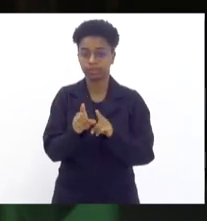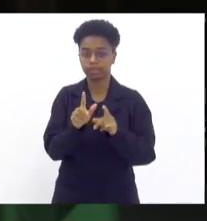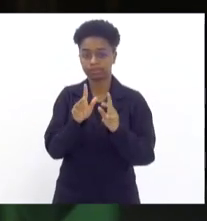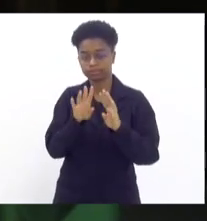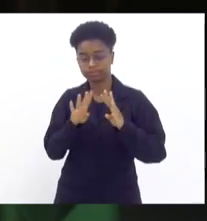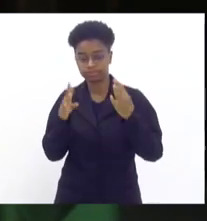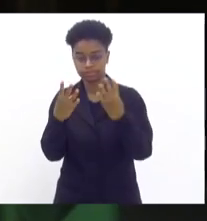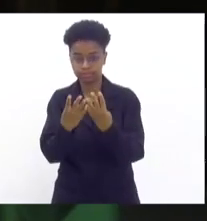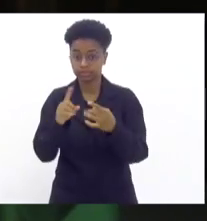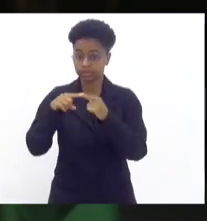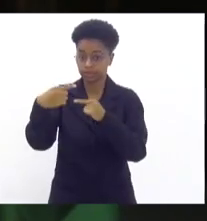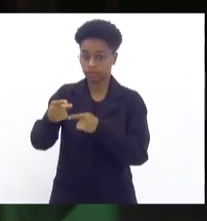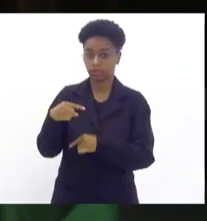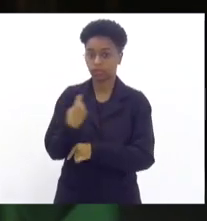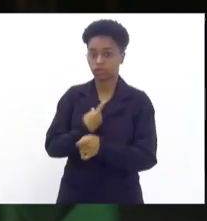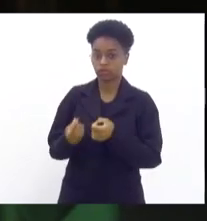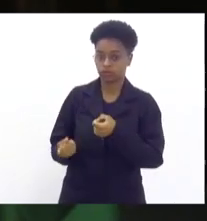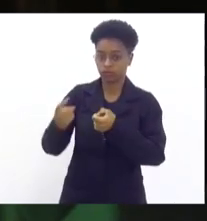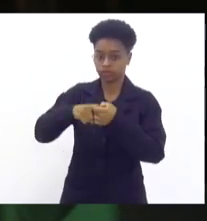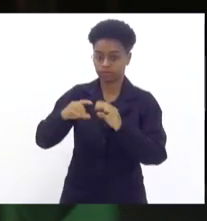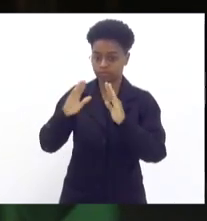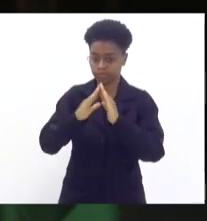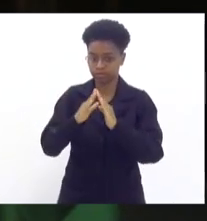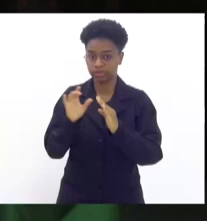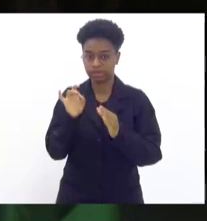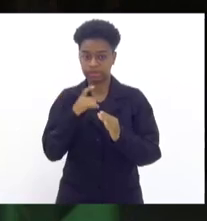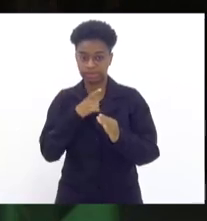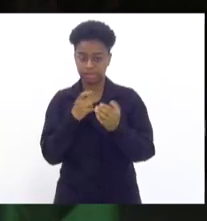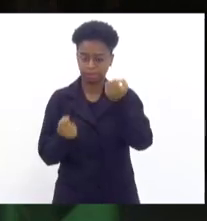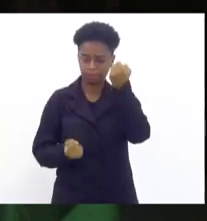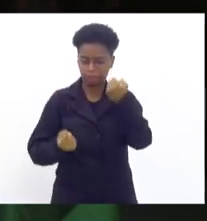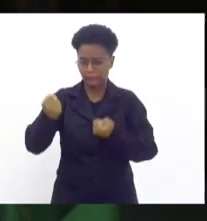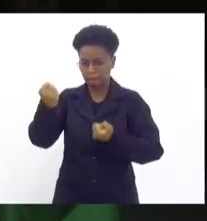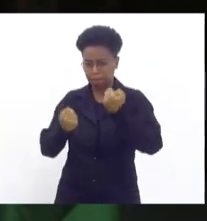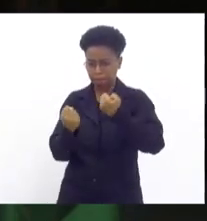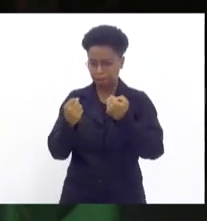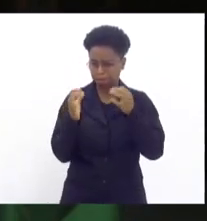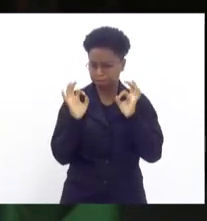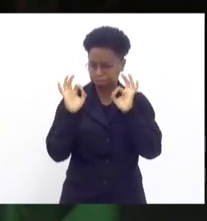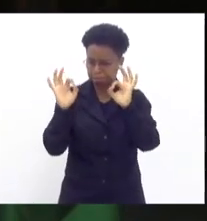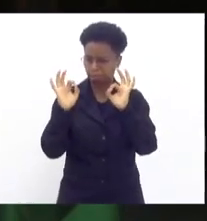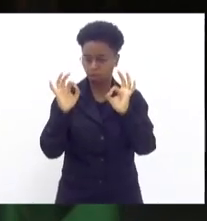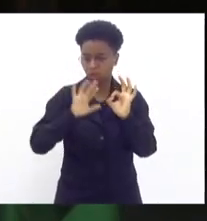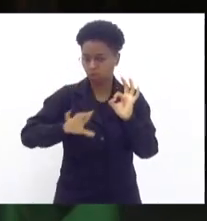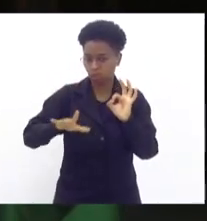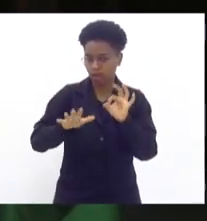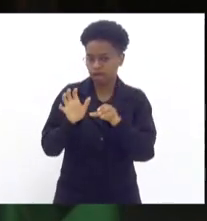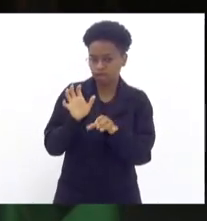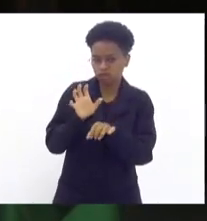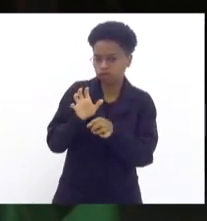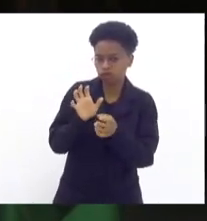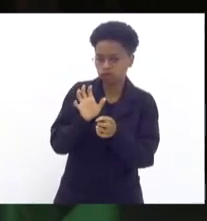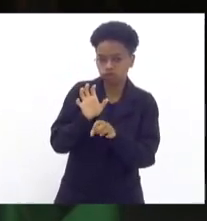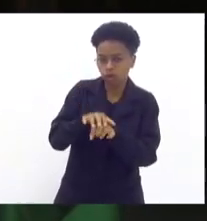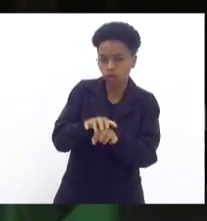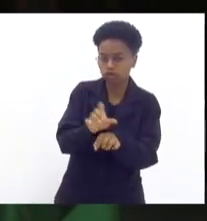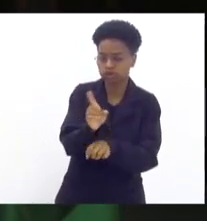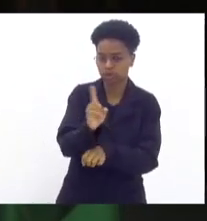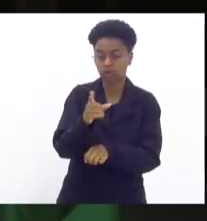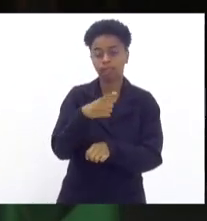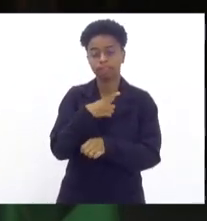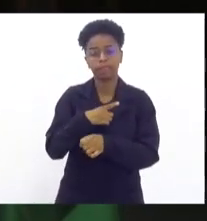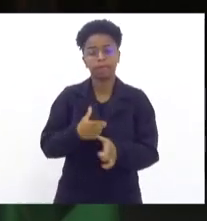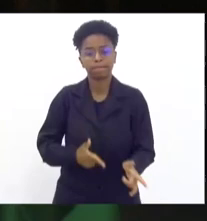dia, nós saímos da missa, está passando lá um monte de carro, só carrão. Não era fusquinha, não era carrinho nem carrinho de mão, não. Com os bandidos tudo, com